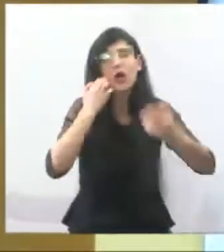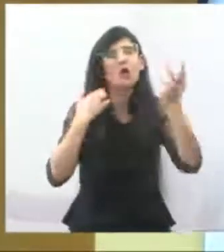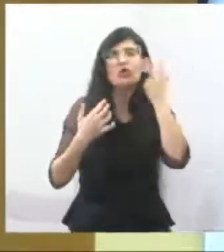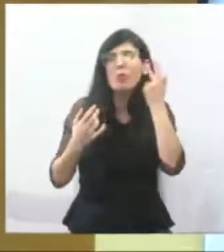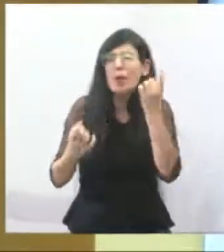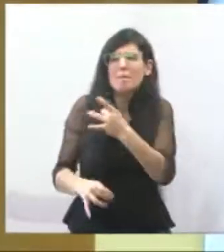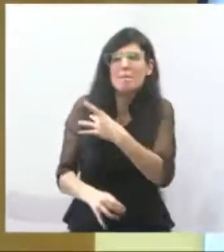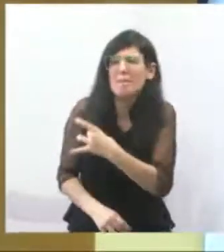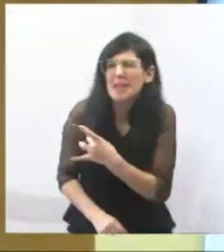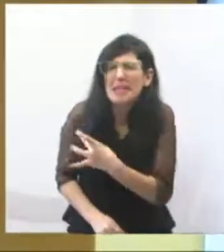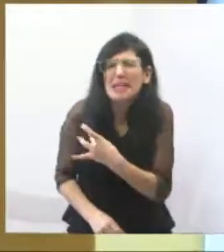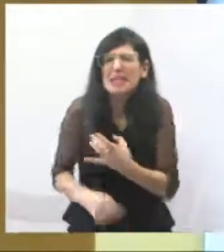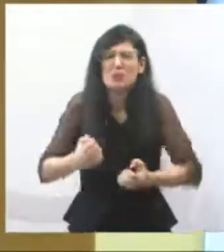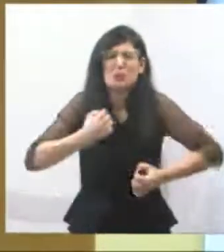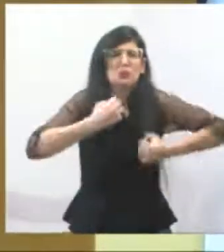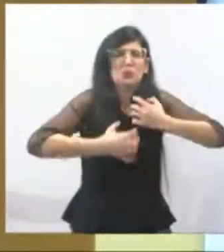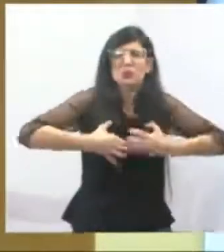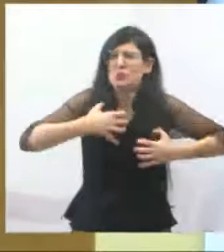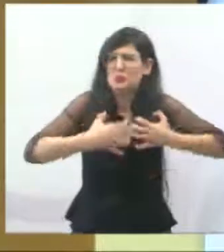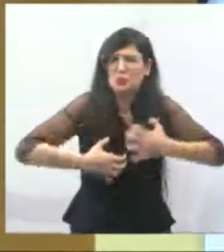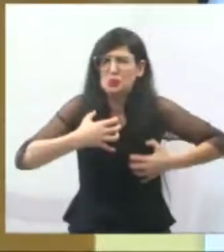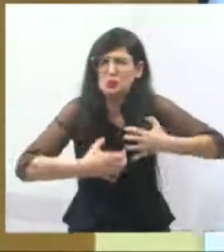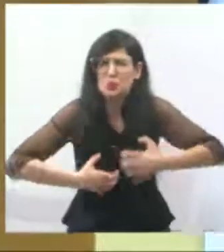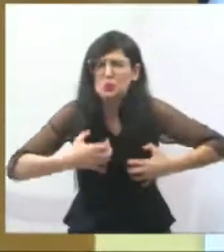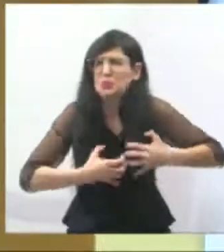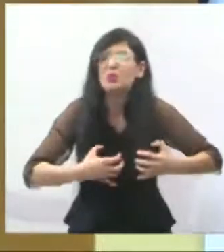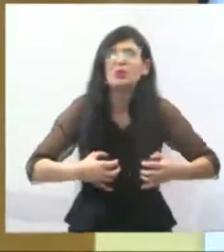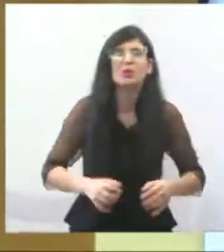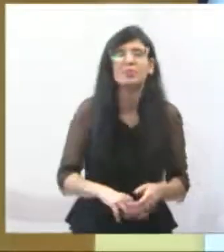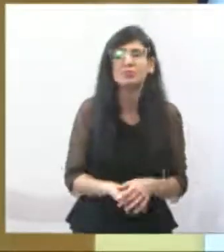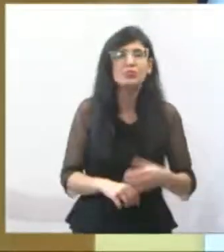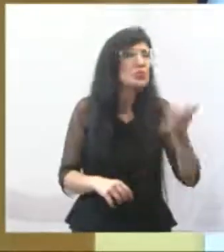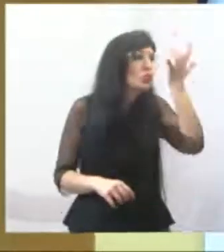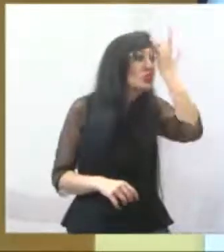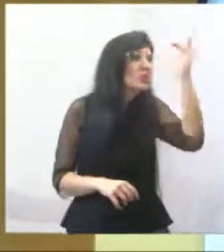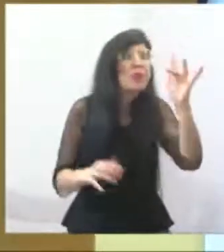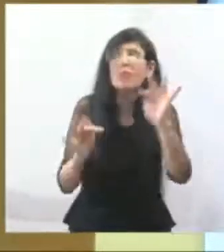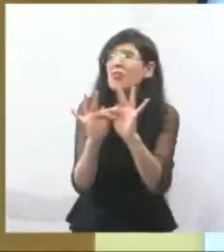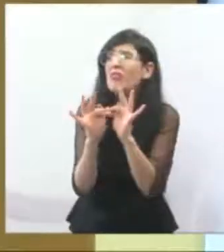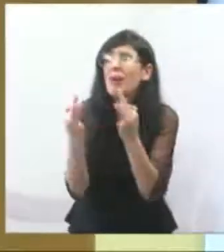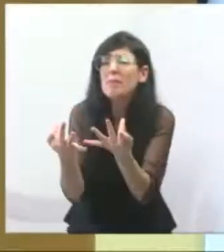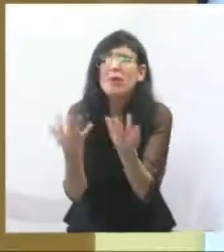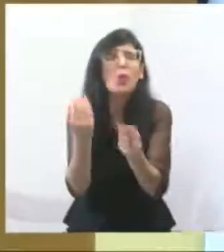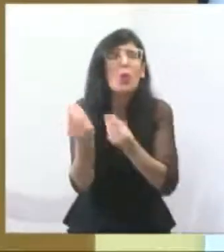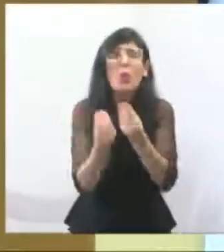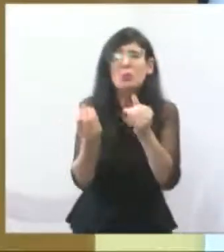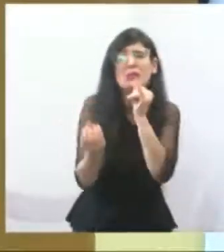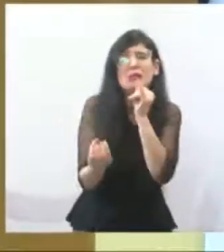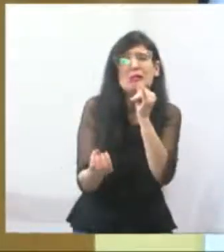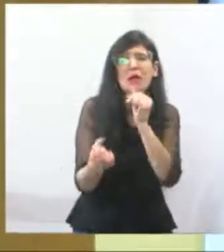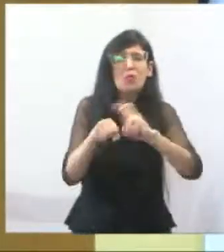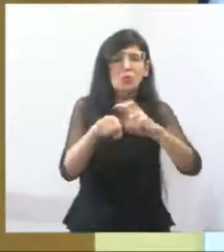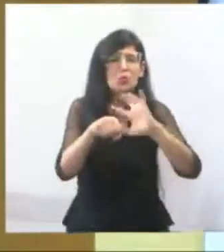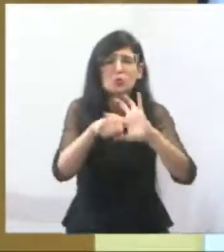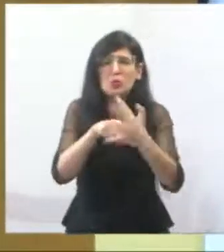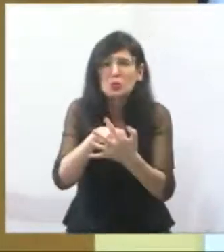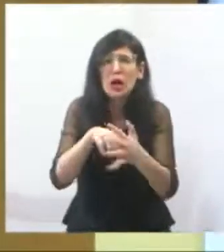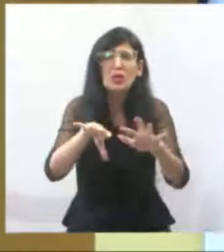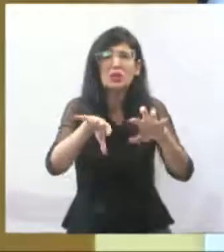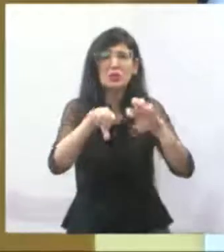com medo, sem saber como é que está o meu ente querido, e ainda muitas vezes atender um